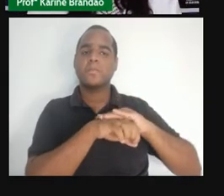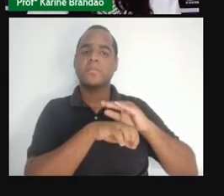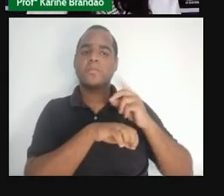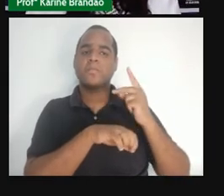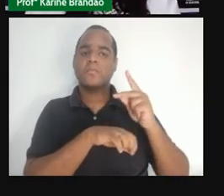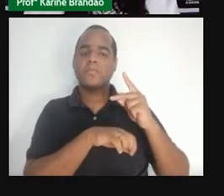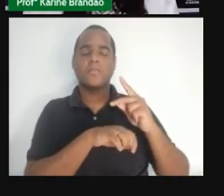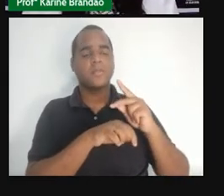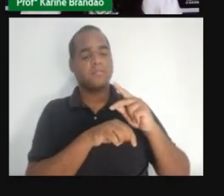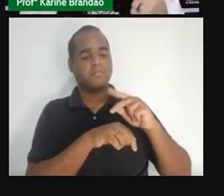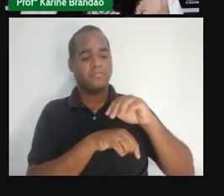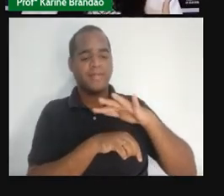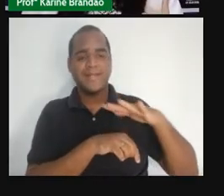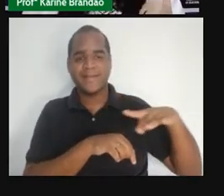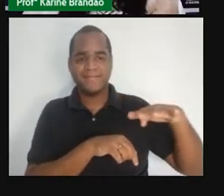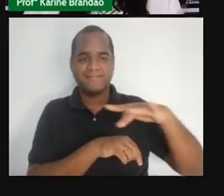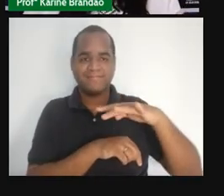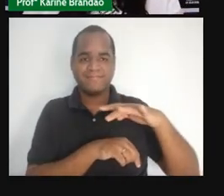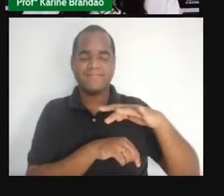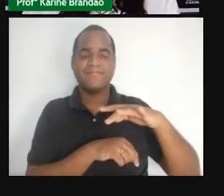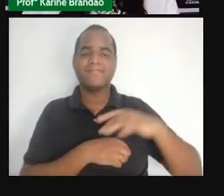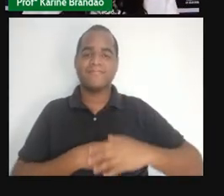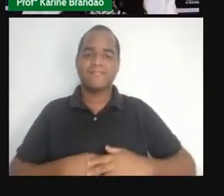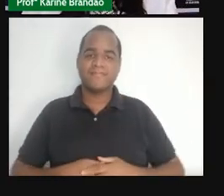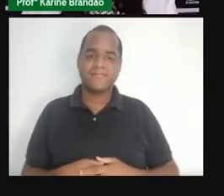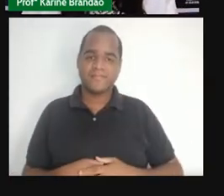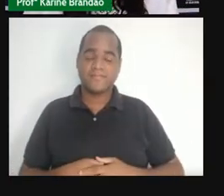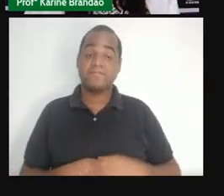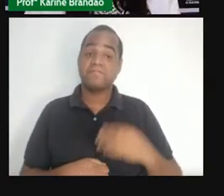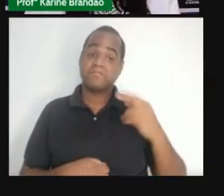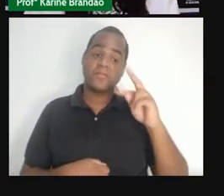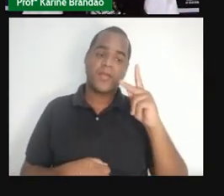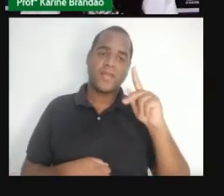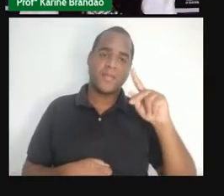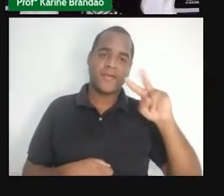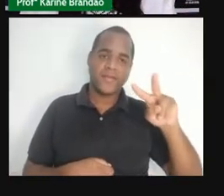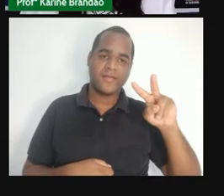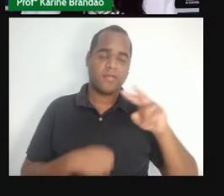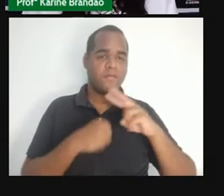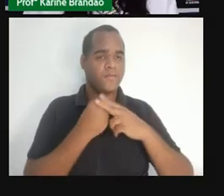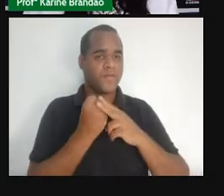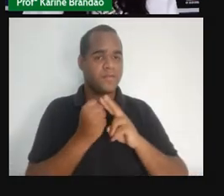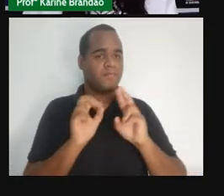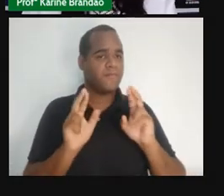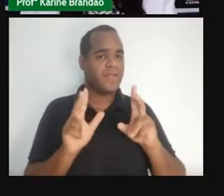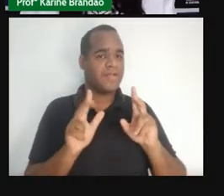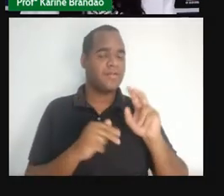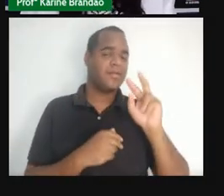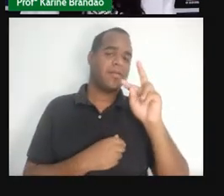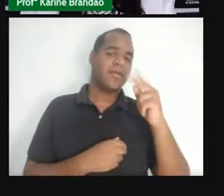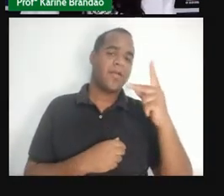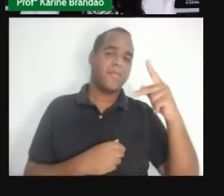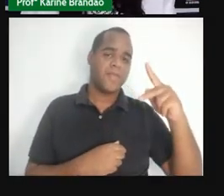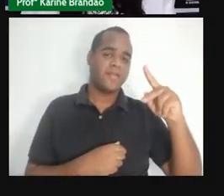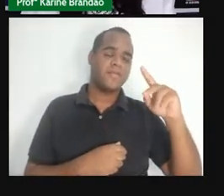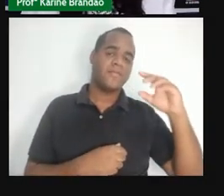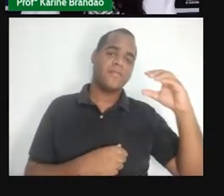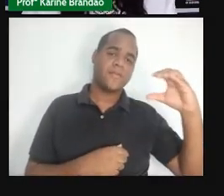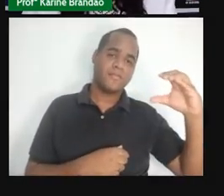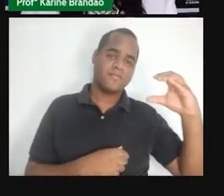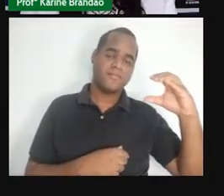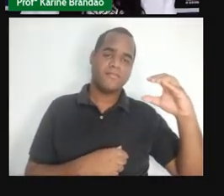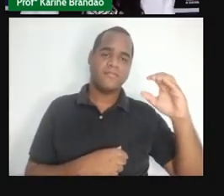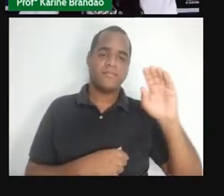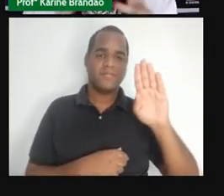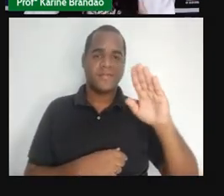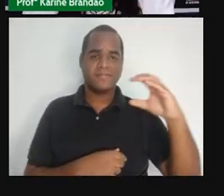bactéria, tá? Olha só, diferente do HPV, que é um vírus, e da hepatite B e da hepatite C,